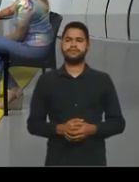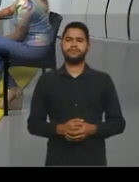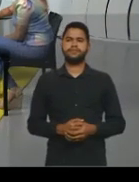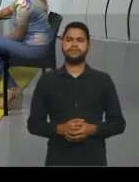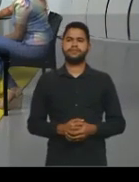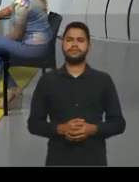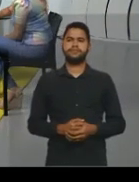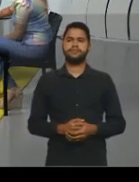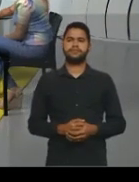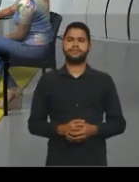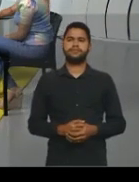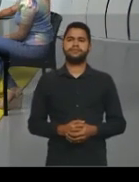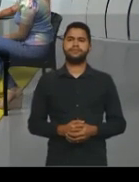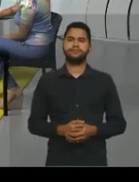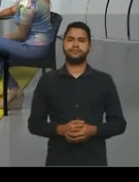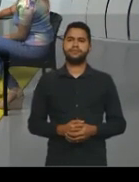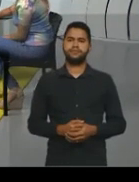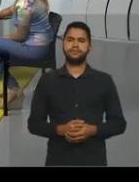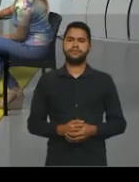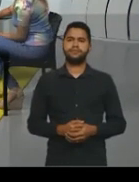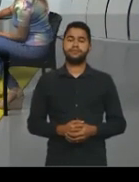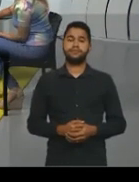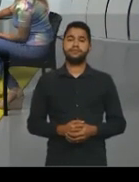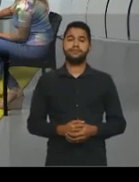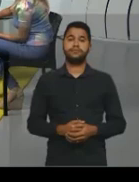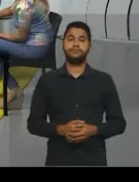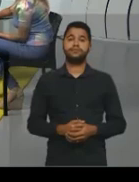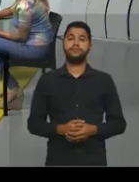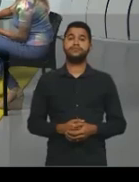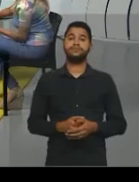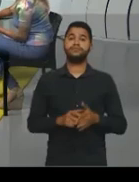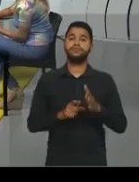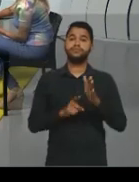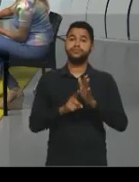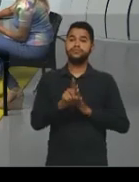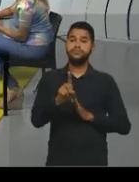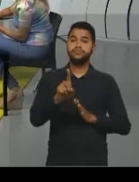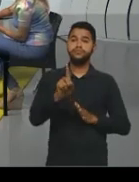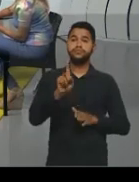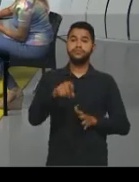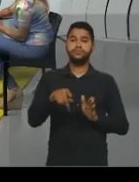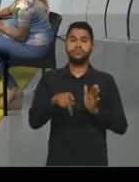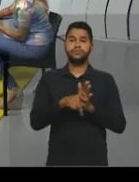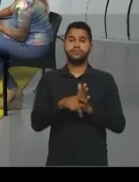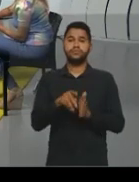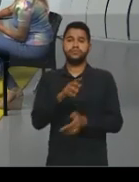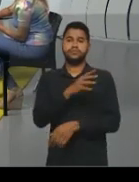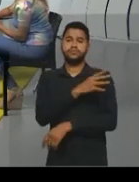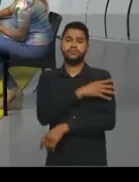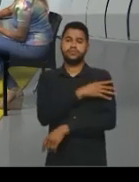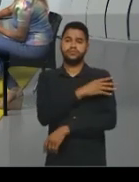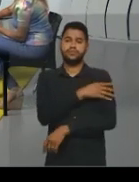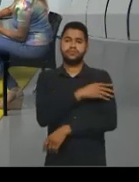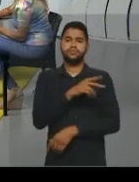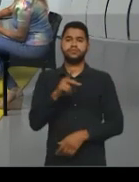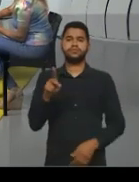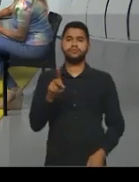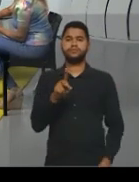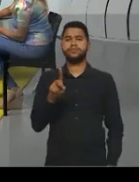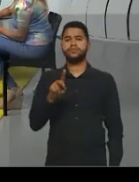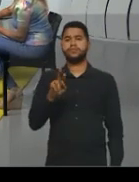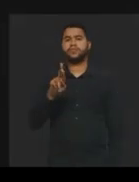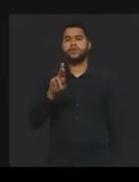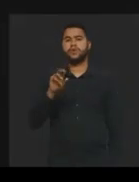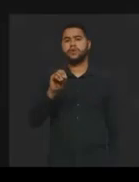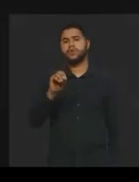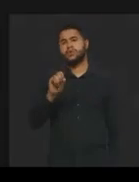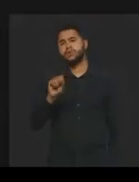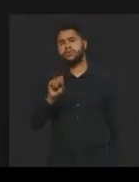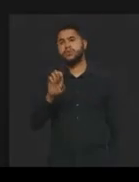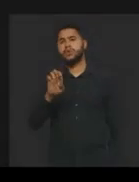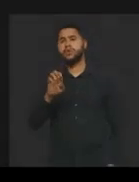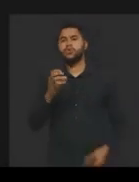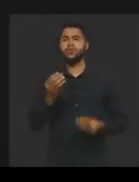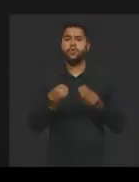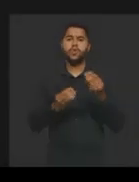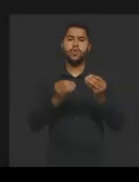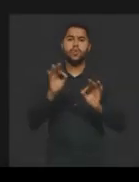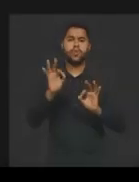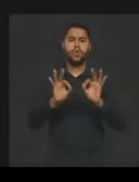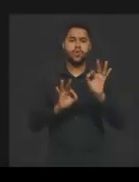Vamos para a próxima. Nossa próxima dúvida é uma dúvida de quarto ano. Professora Rose, como deve ser a